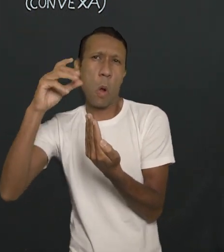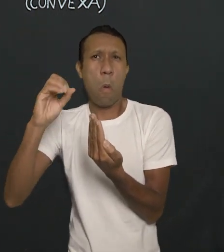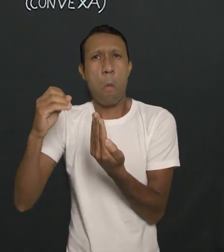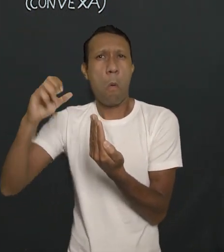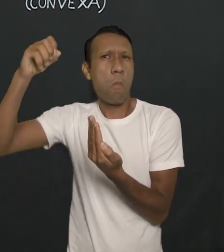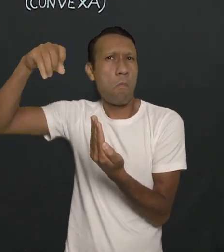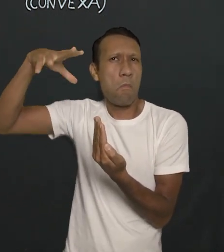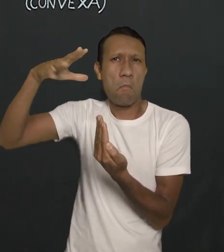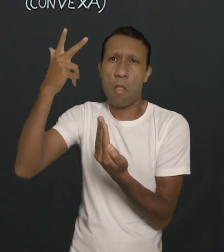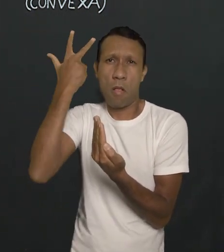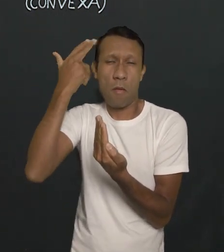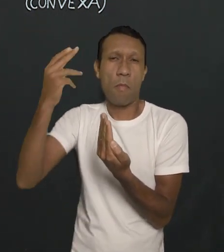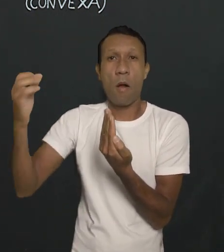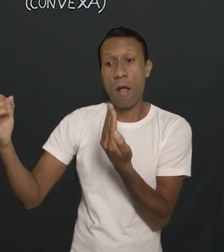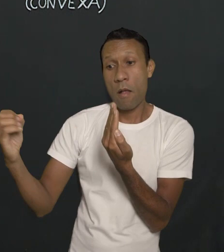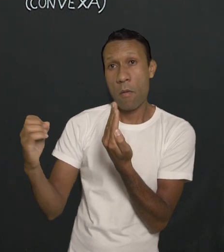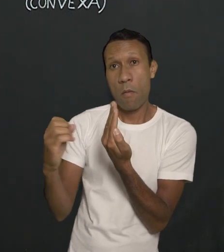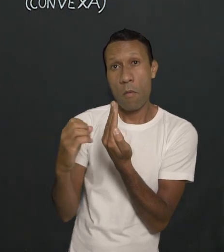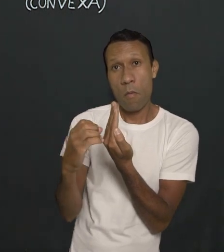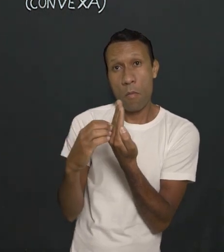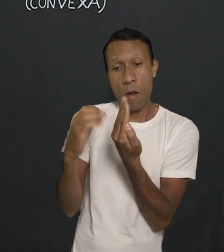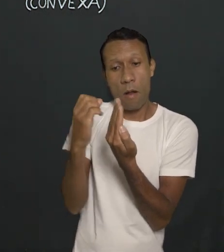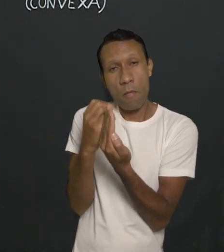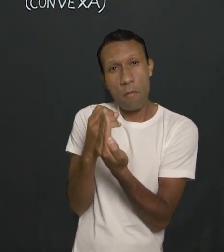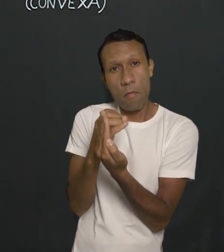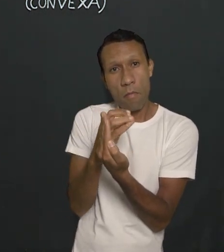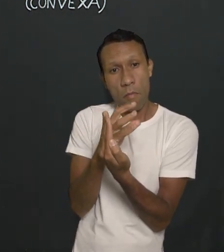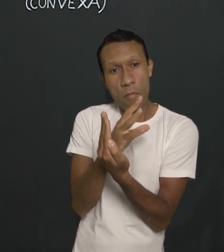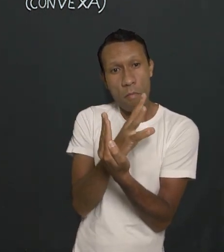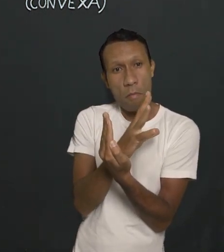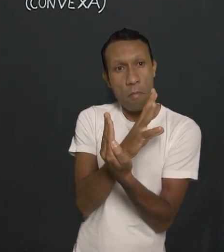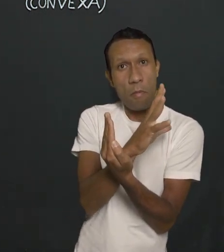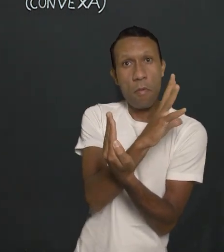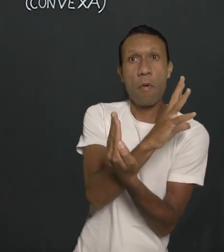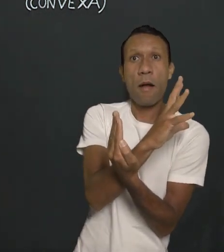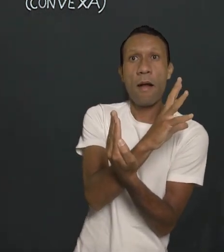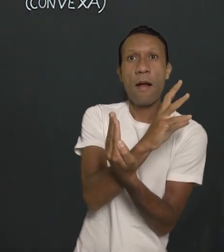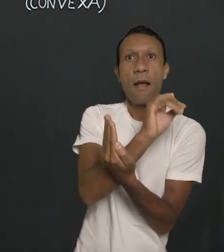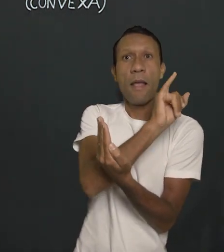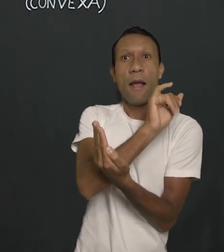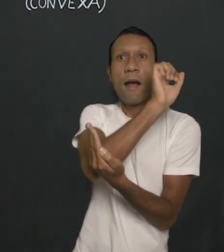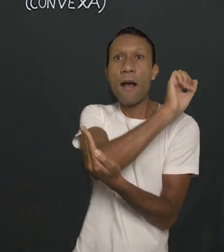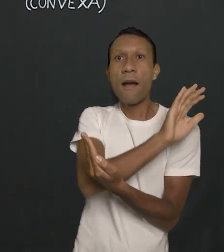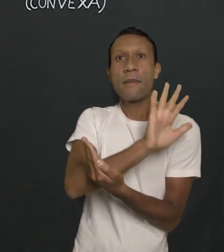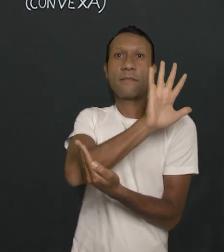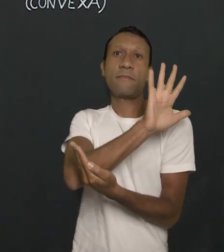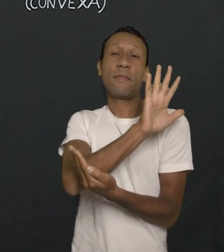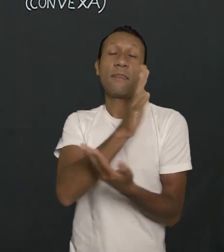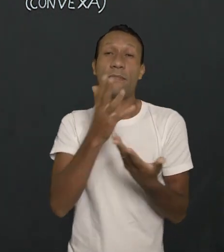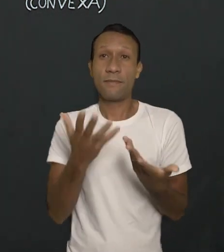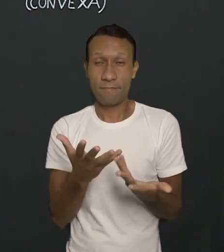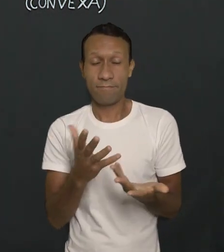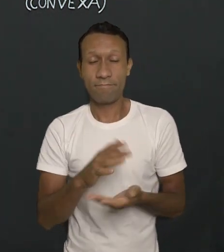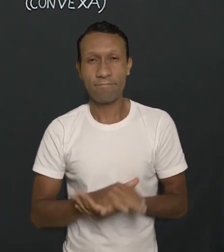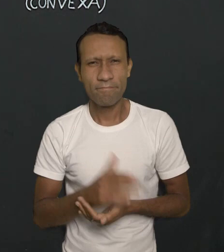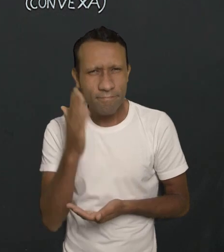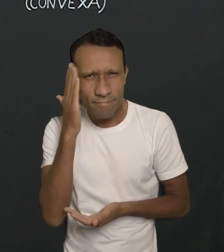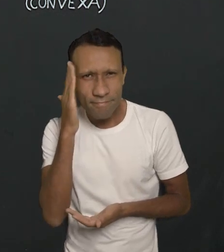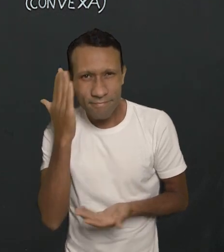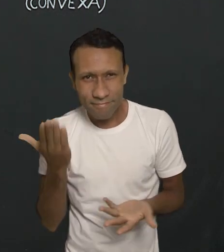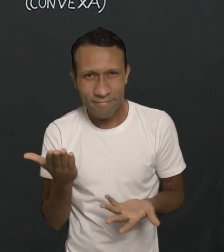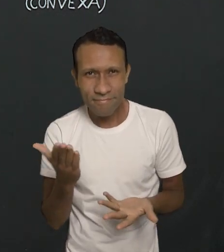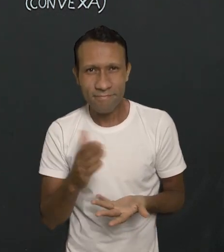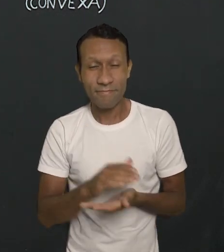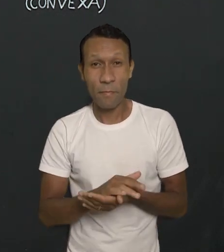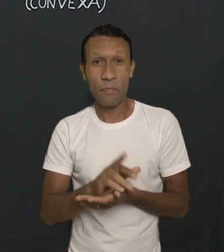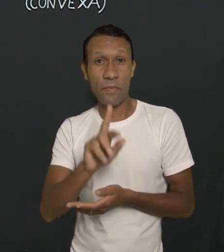artificial, a luz que entra, ela vai passar, então, por essa córnea, passar por essa lente para que chegue lá no fundo do